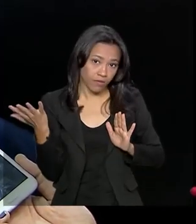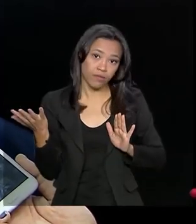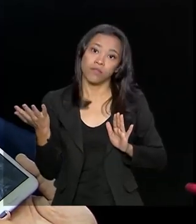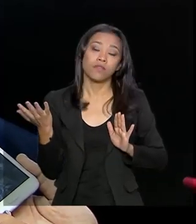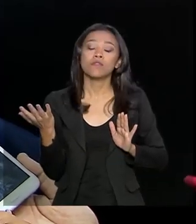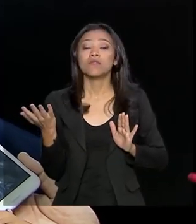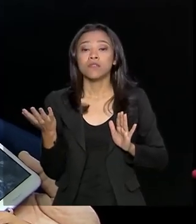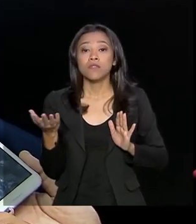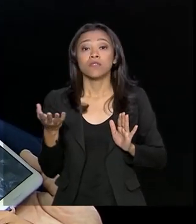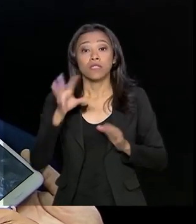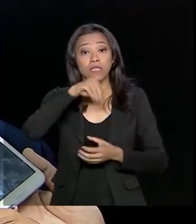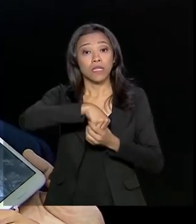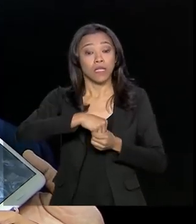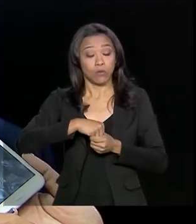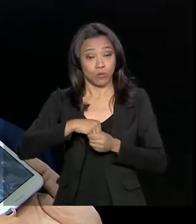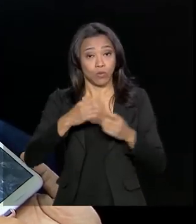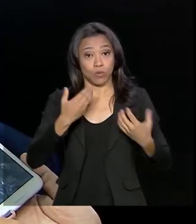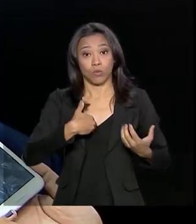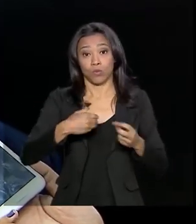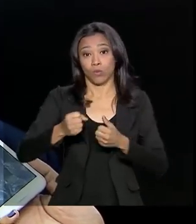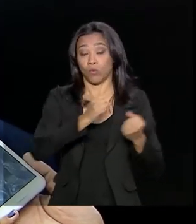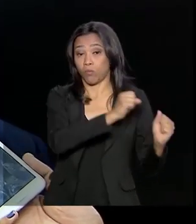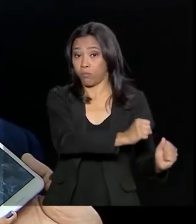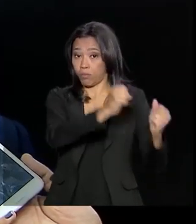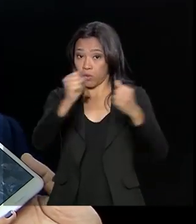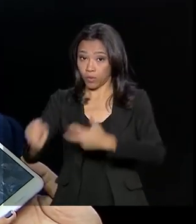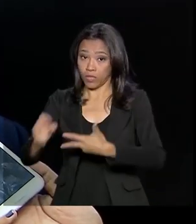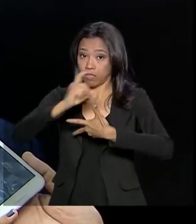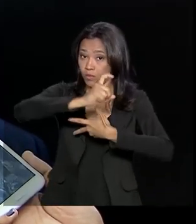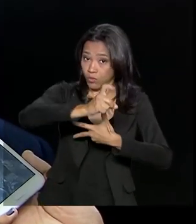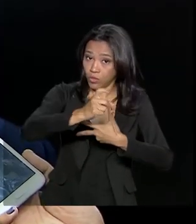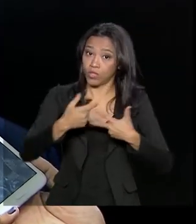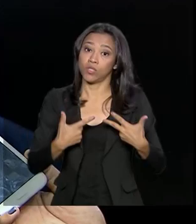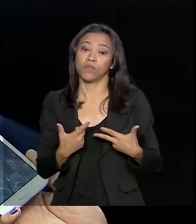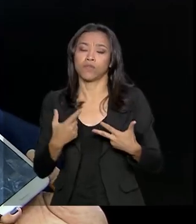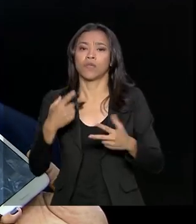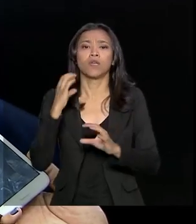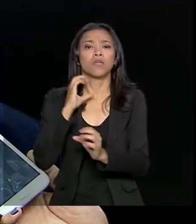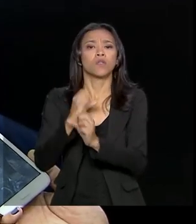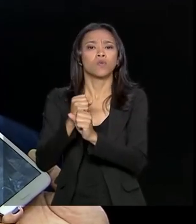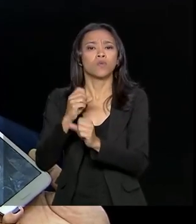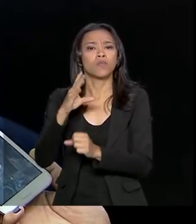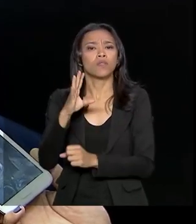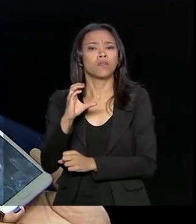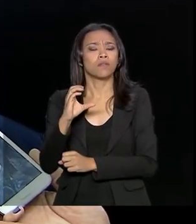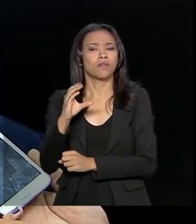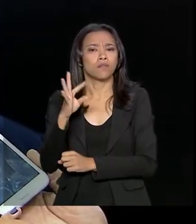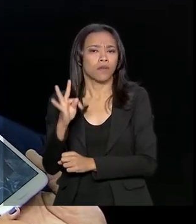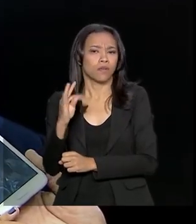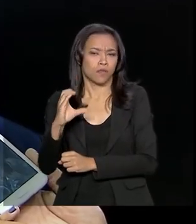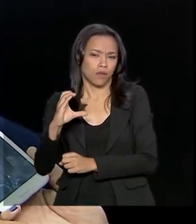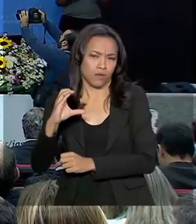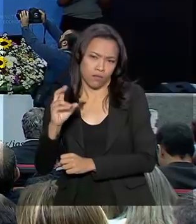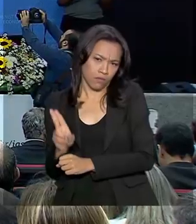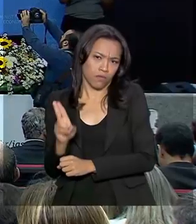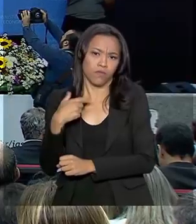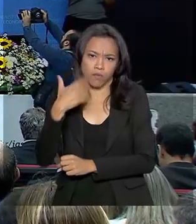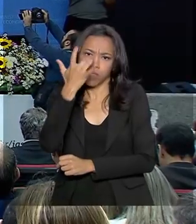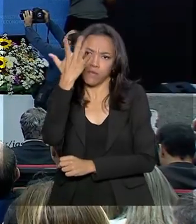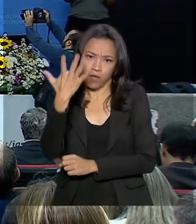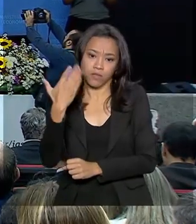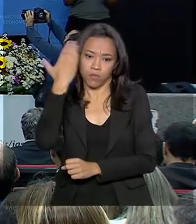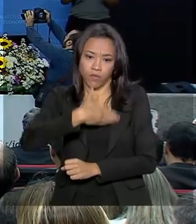do próprio Poder Executivo, no Congresso, no Tribunal de Contas da União, se torna uma tarefa mais fácil para a gente. O